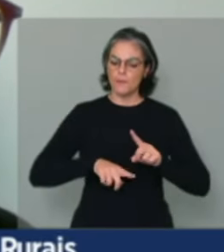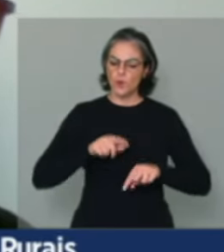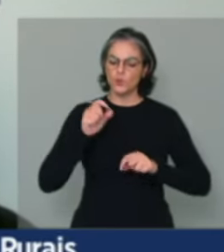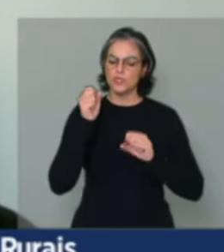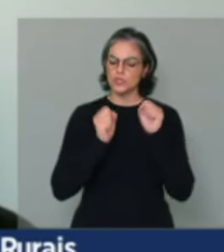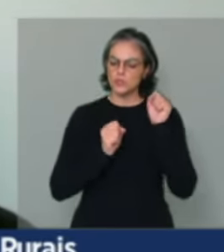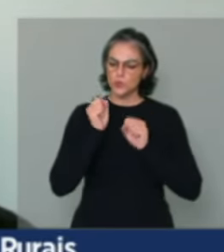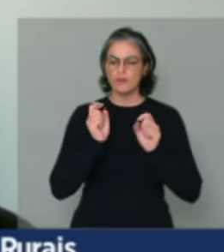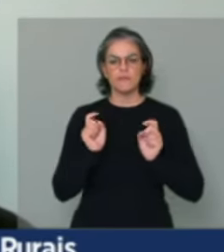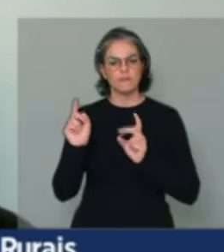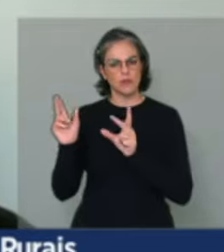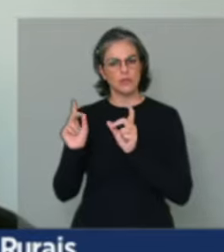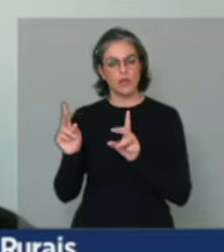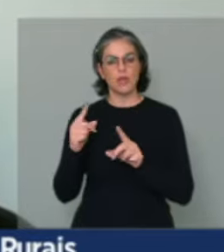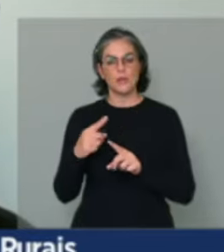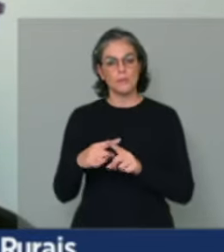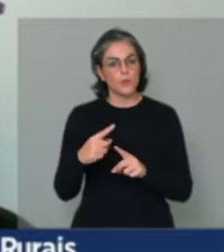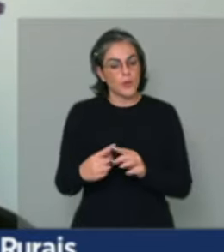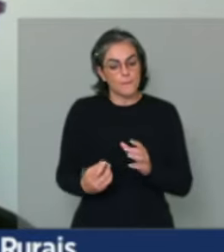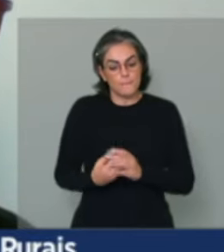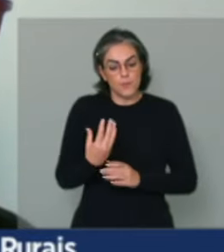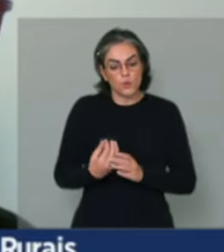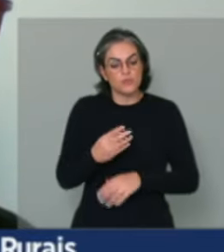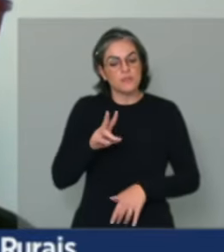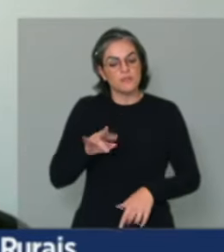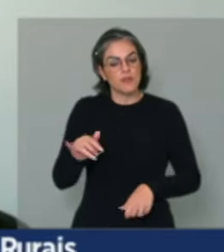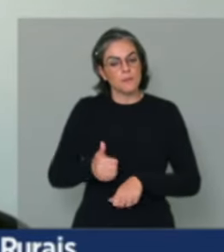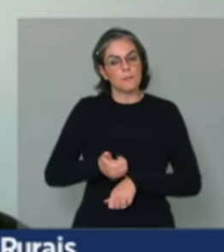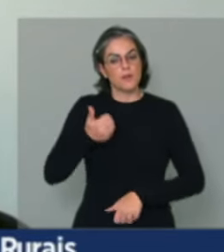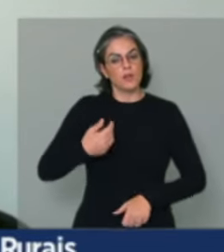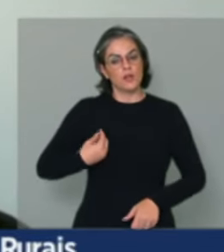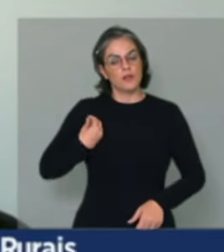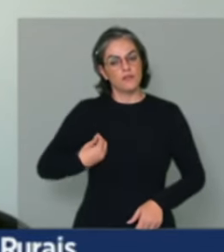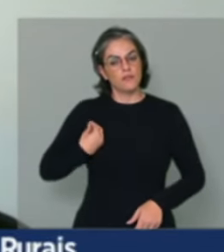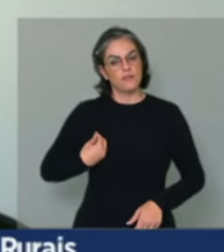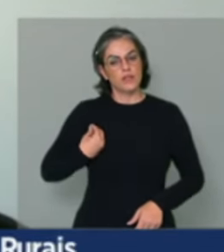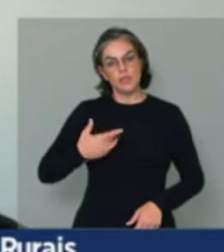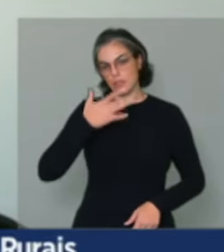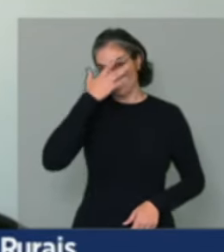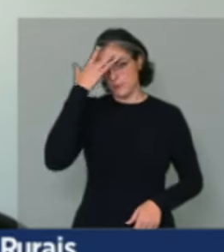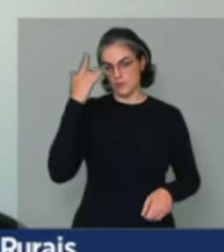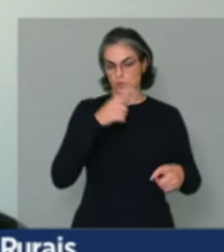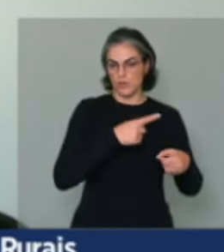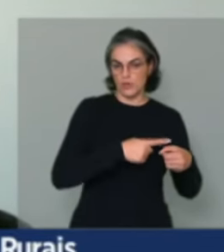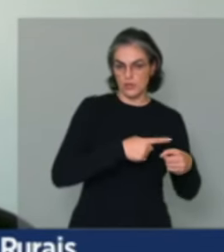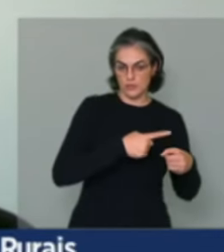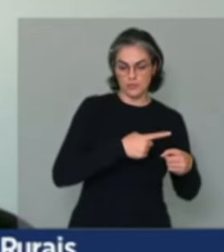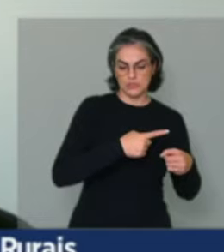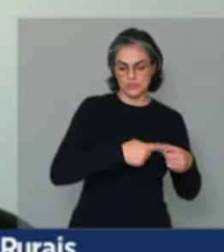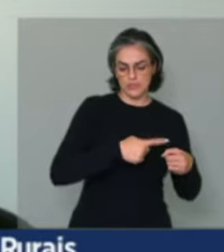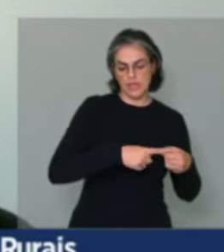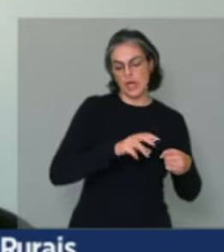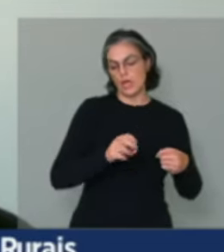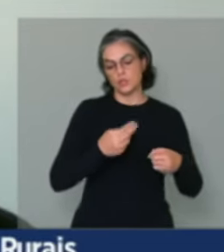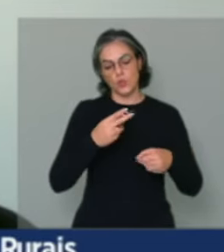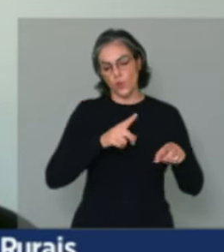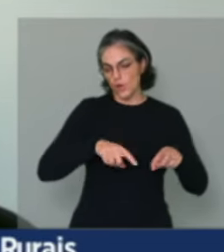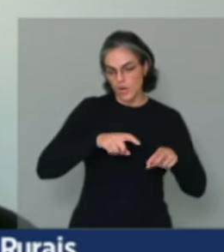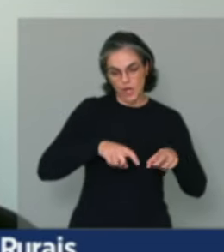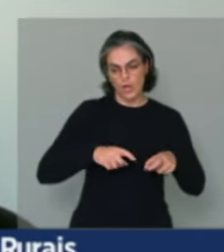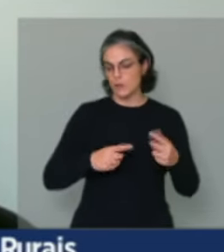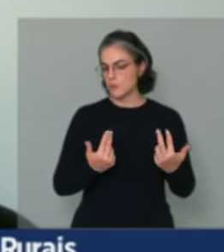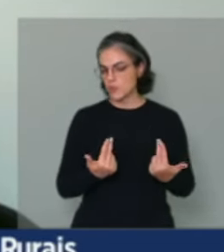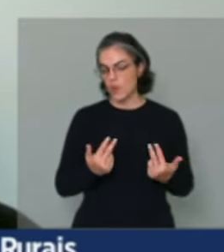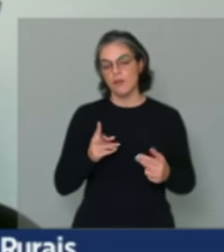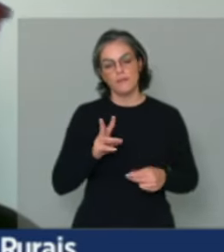produção, a gente fala em vida, a gente vai melhorar a qualidade das pessoas que estão no campo, das pessoas que estão na cidade e automaticamente vai